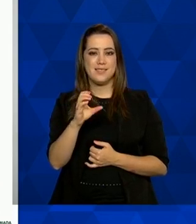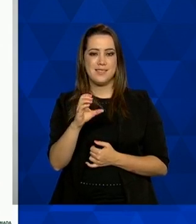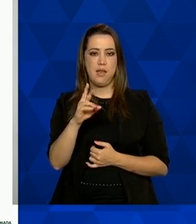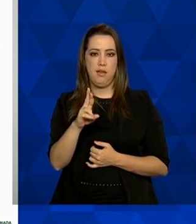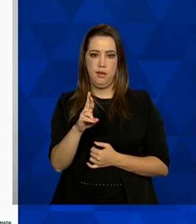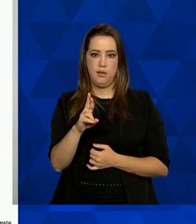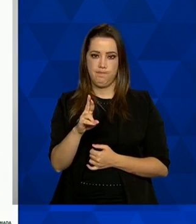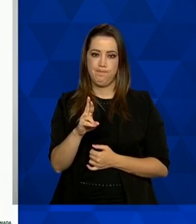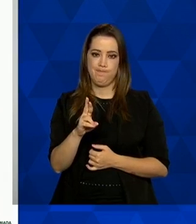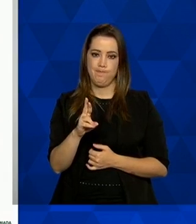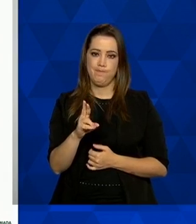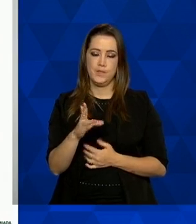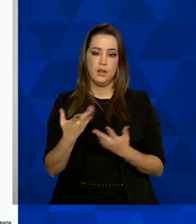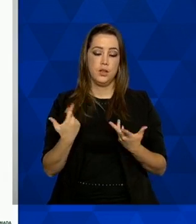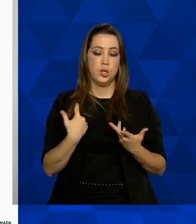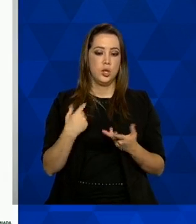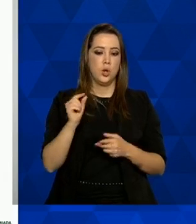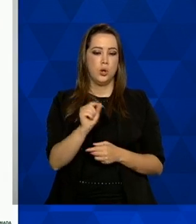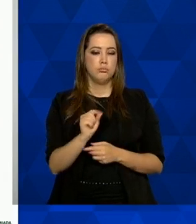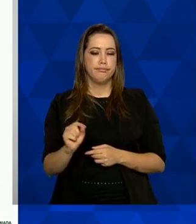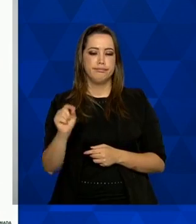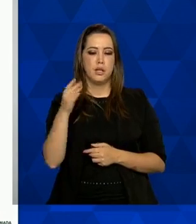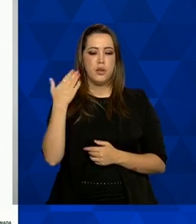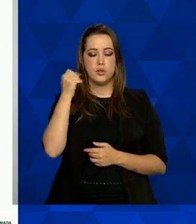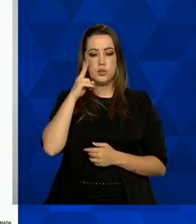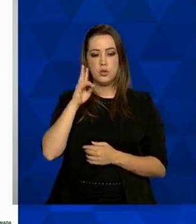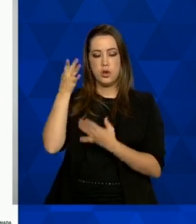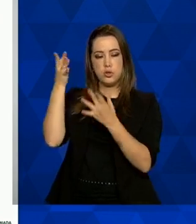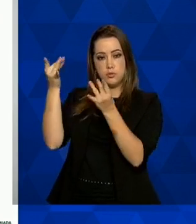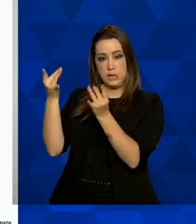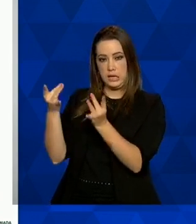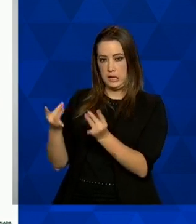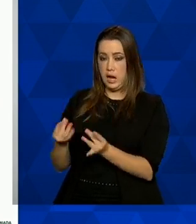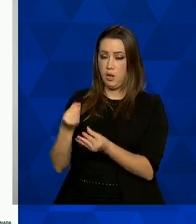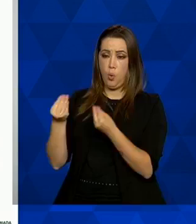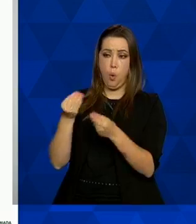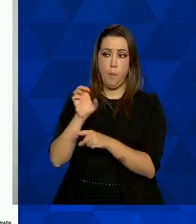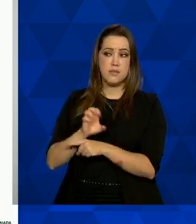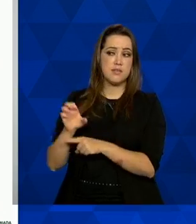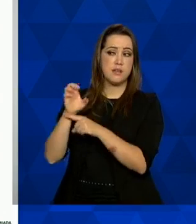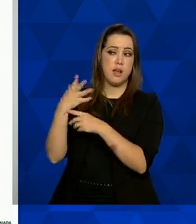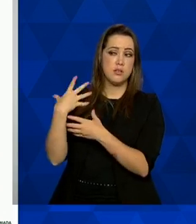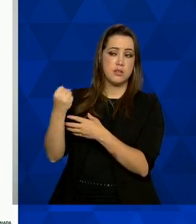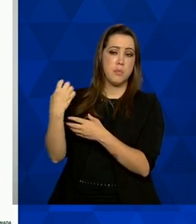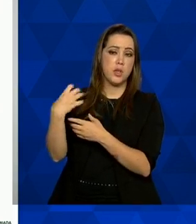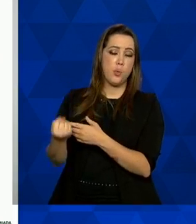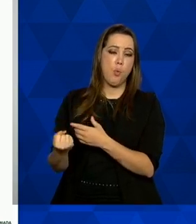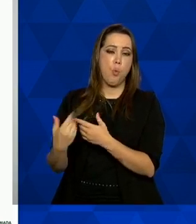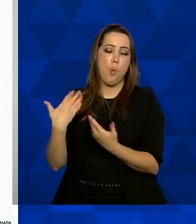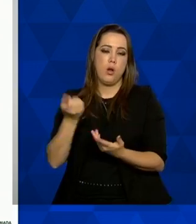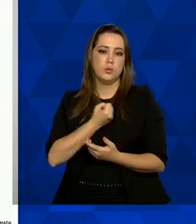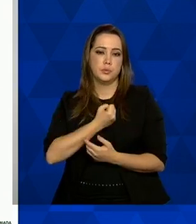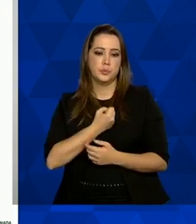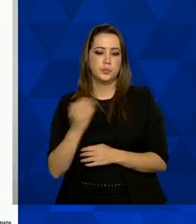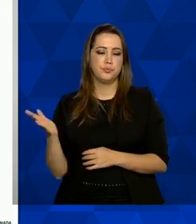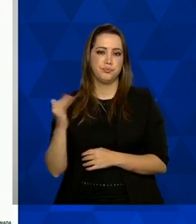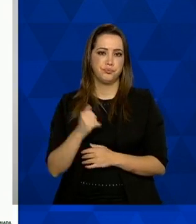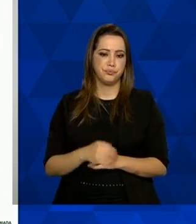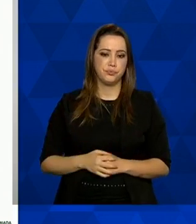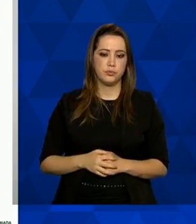por unidade federada está especificada pelo gráfico pode passar